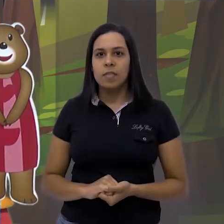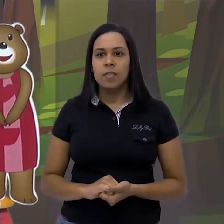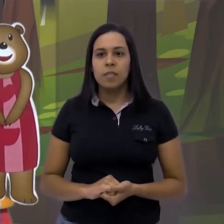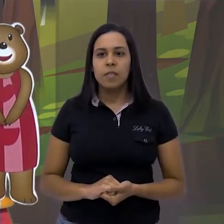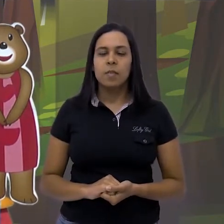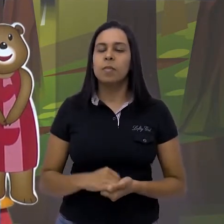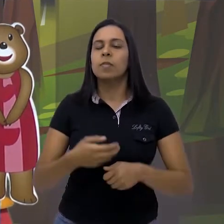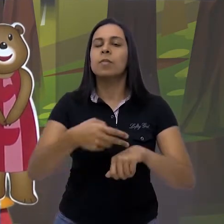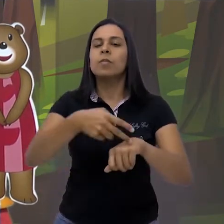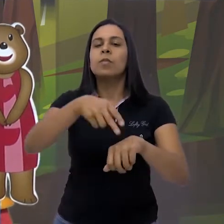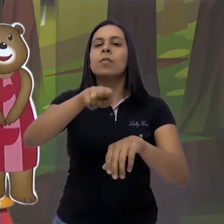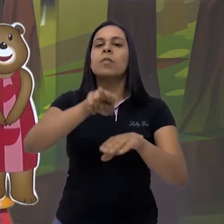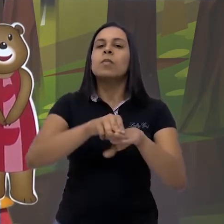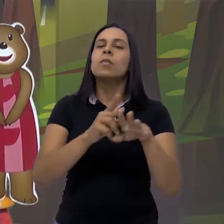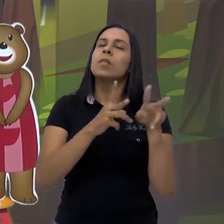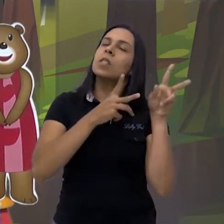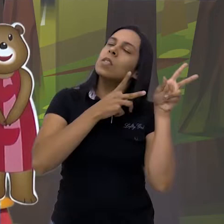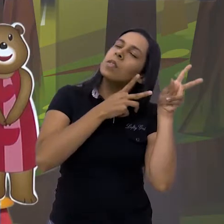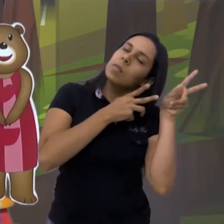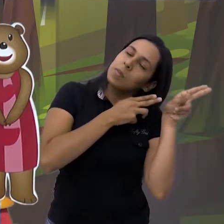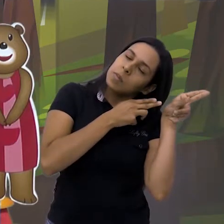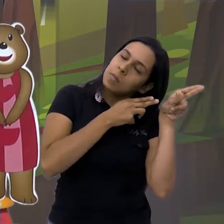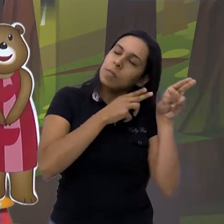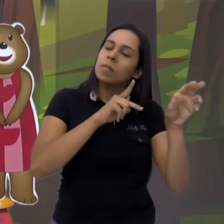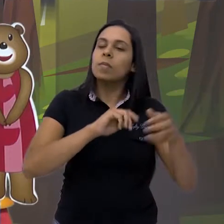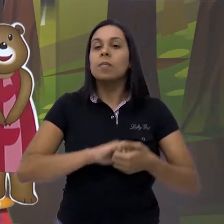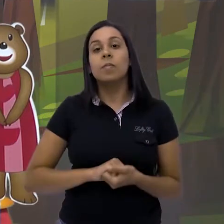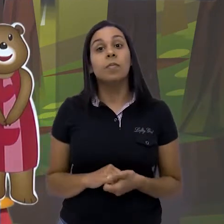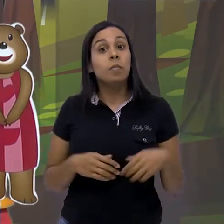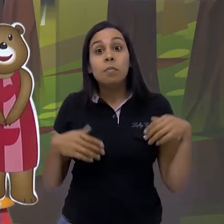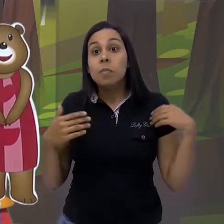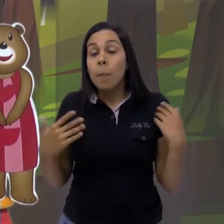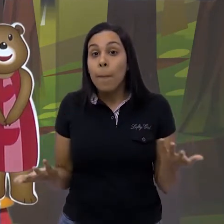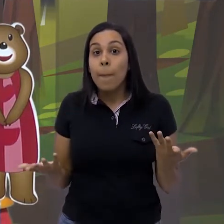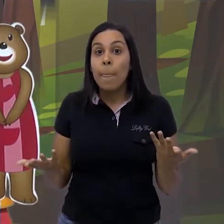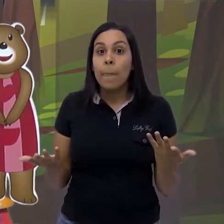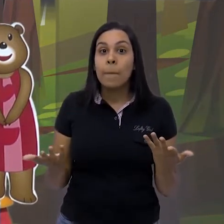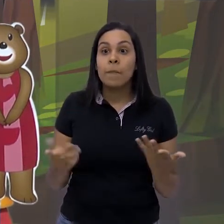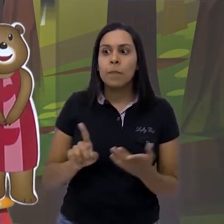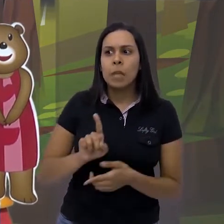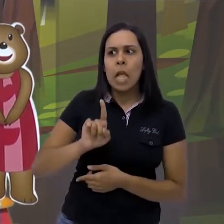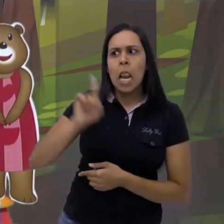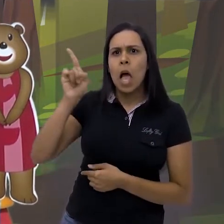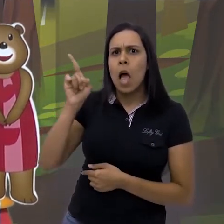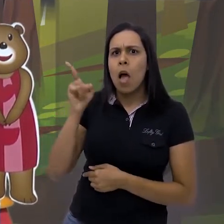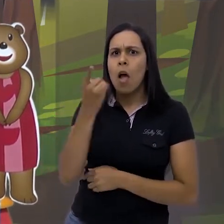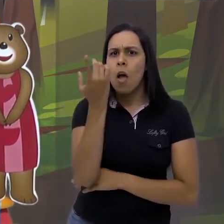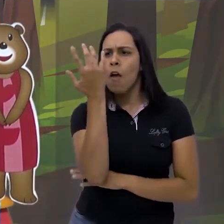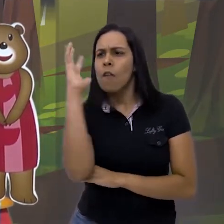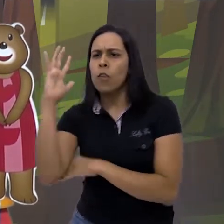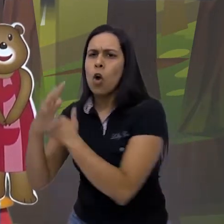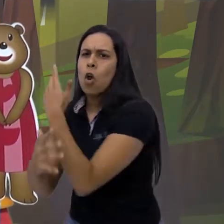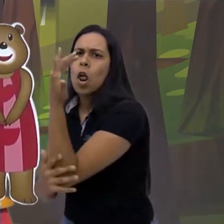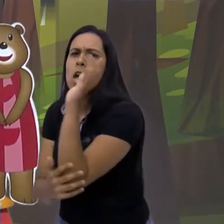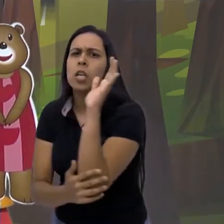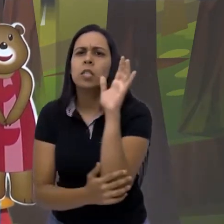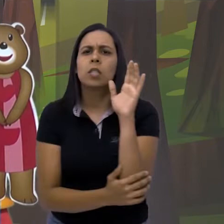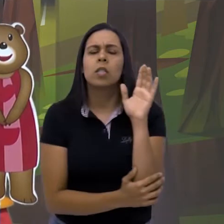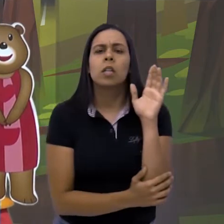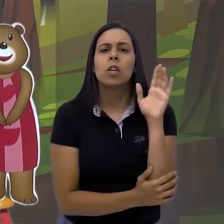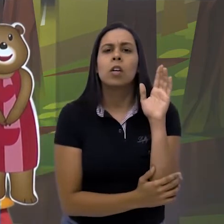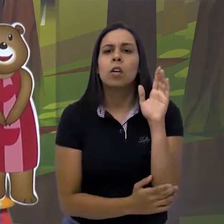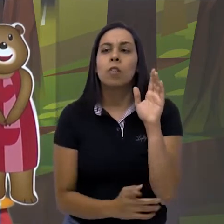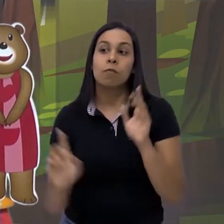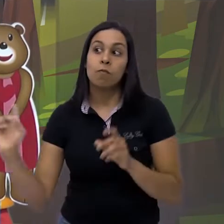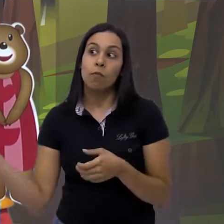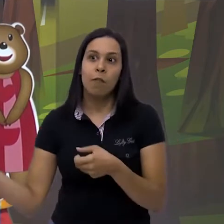deitadinha e pegou no sono. Enquanto isso, lá na floresta, quem era que voltava